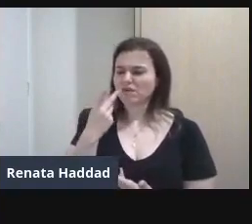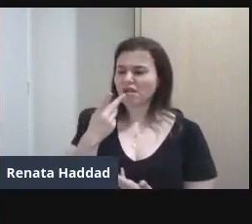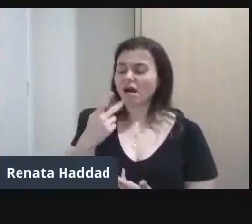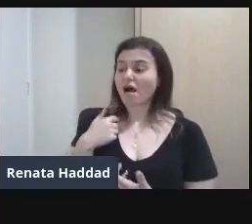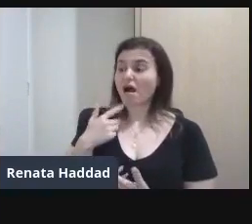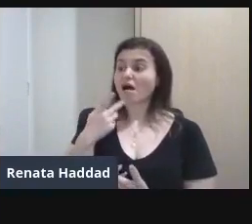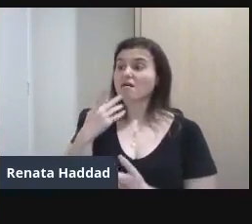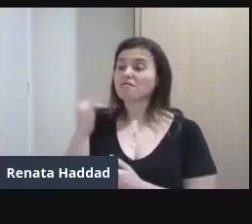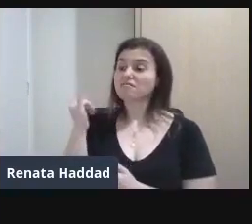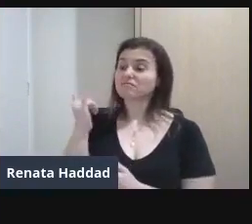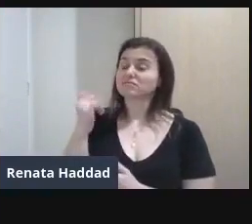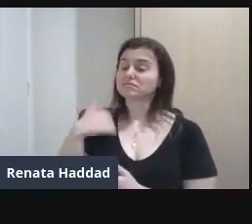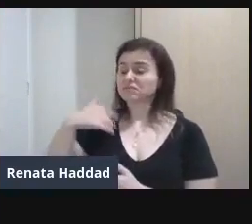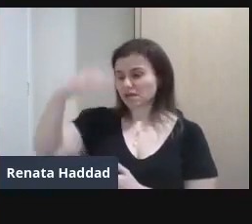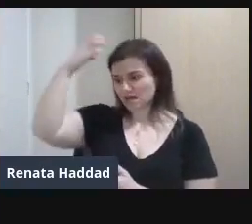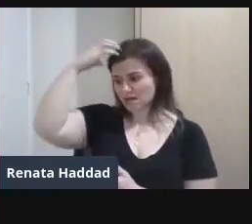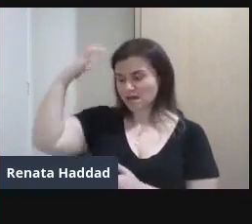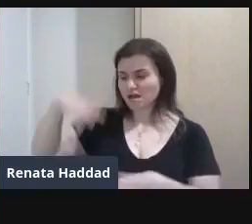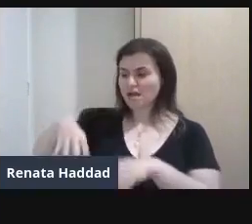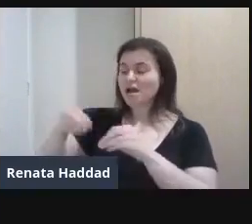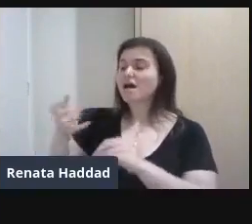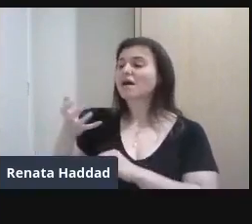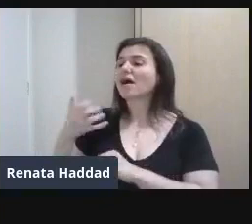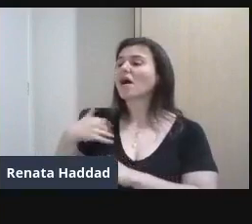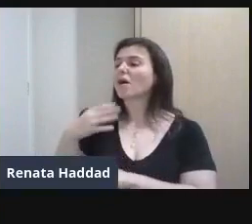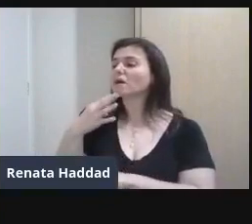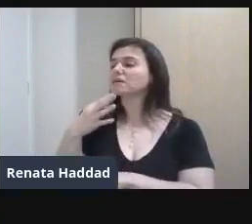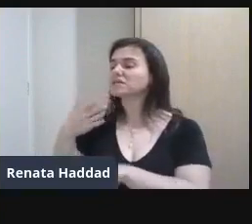Uma coisa